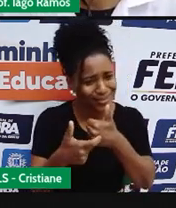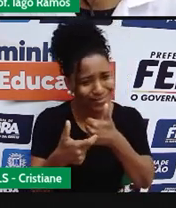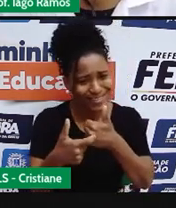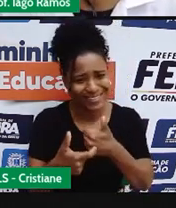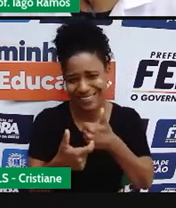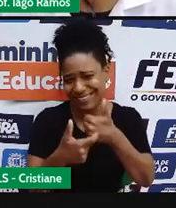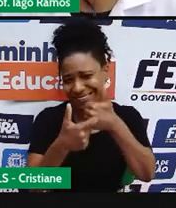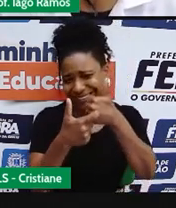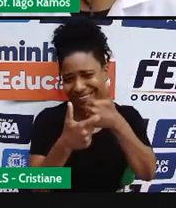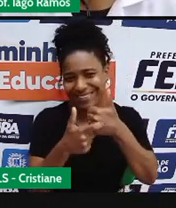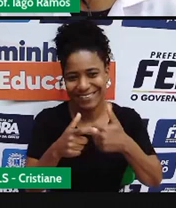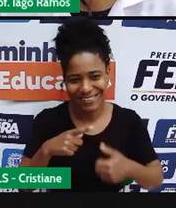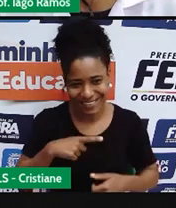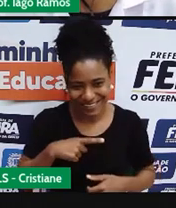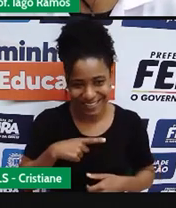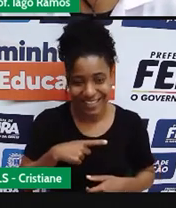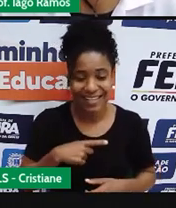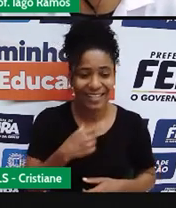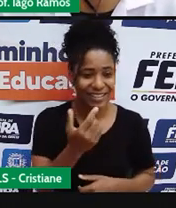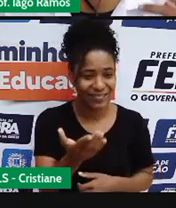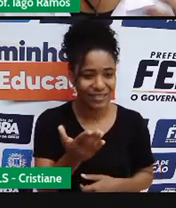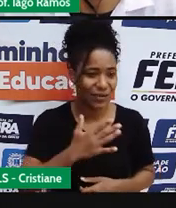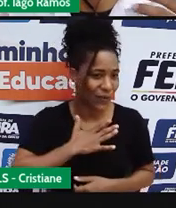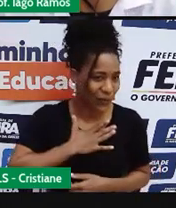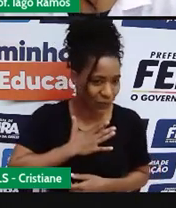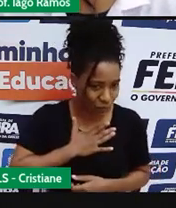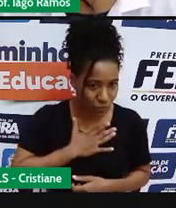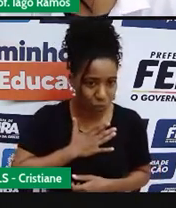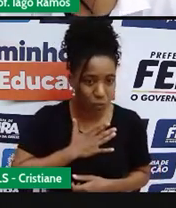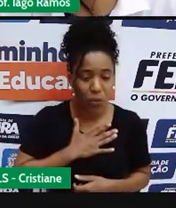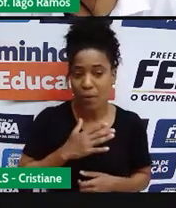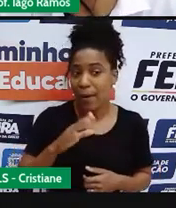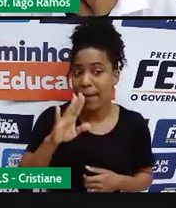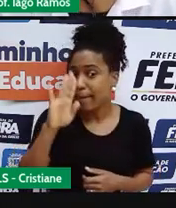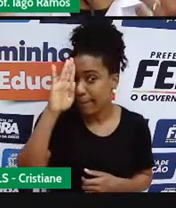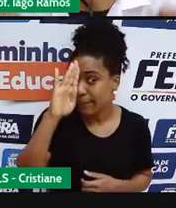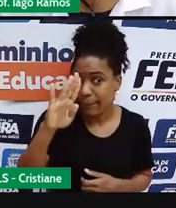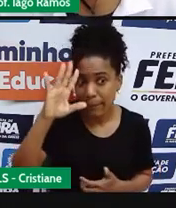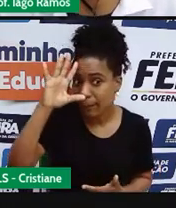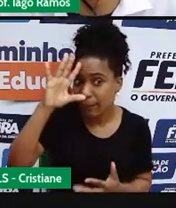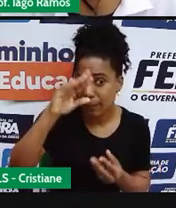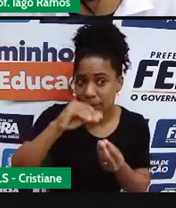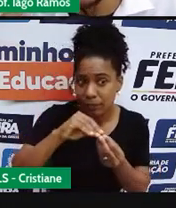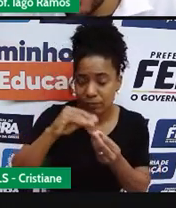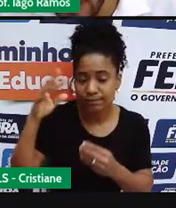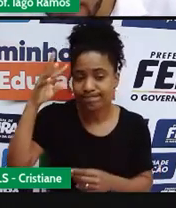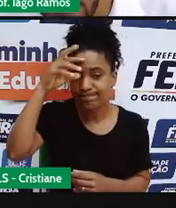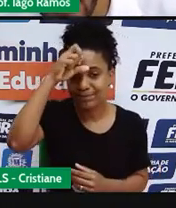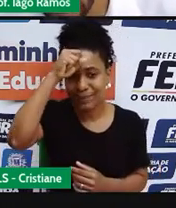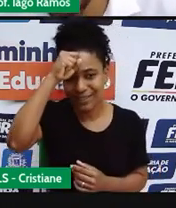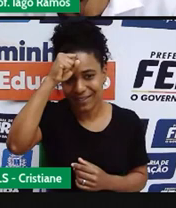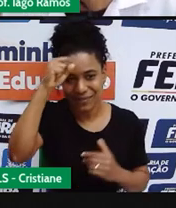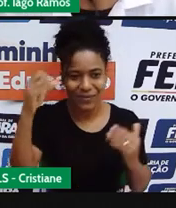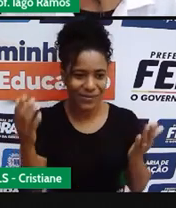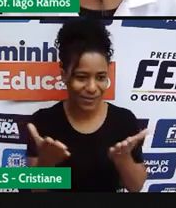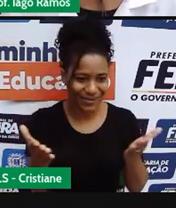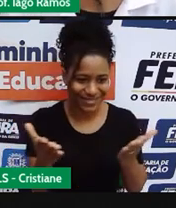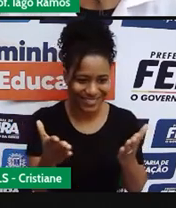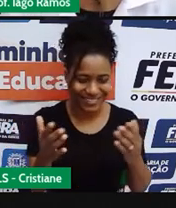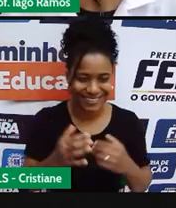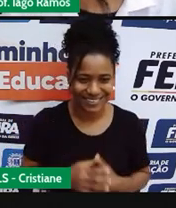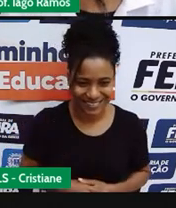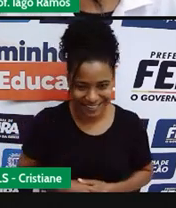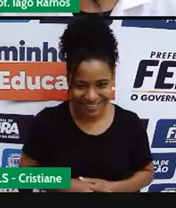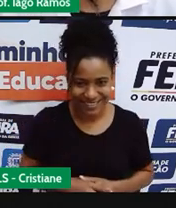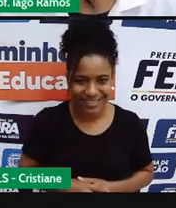Espero que você tenha gostado também, mas que é isso, espero que você tenha compreendido o que a gente trouxe para essa aula aqui.